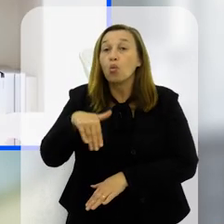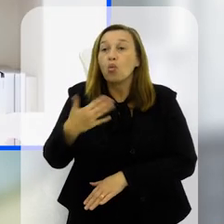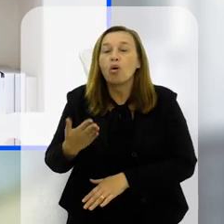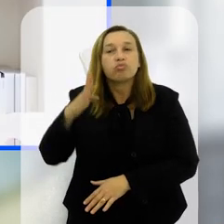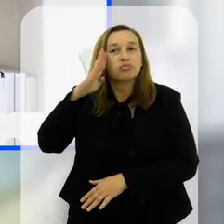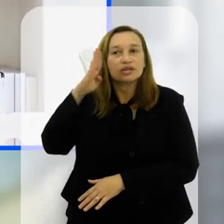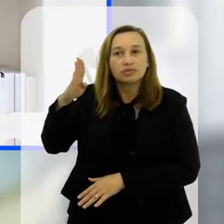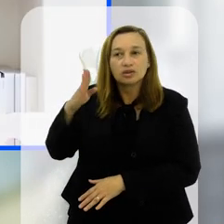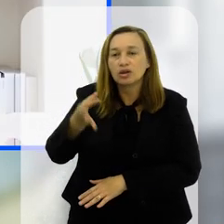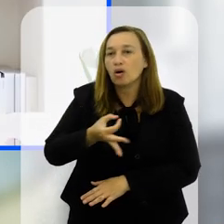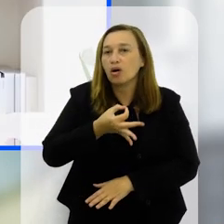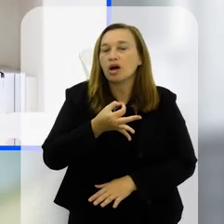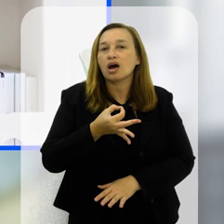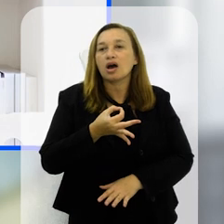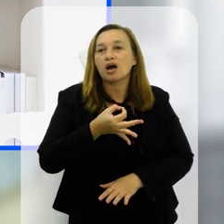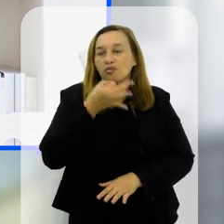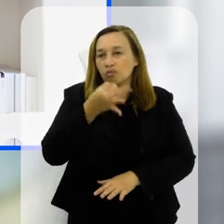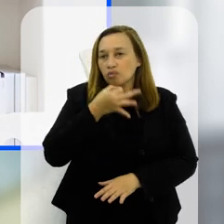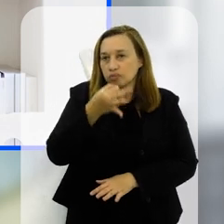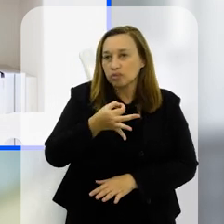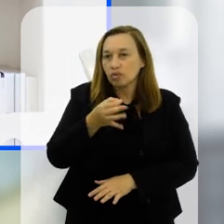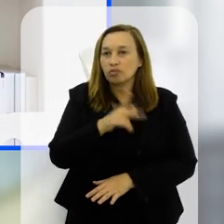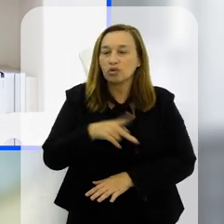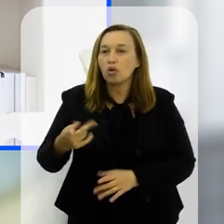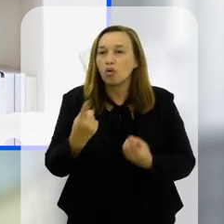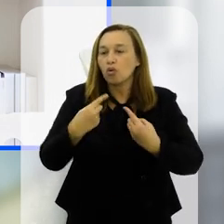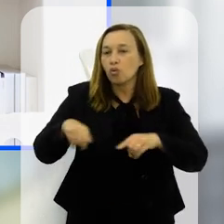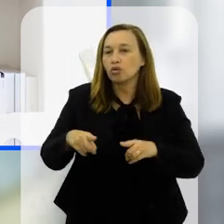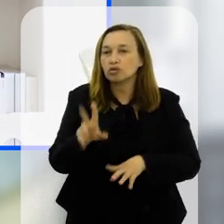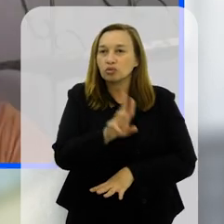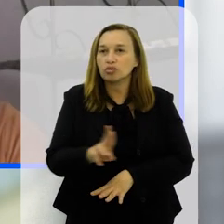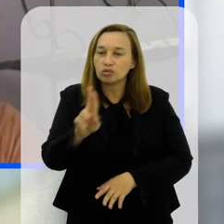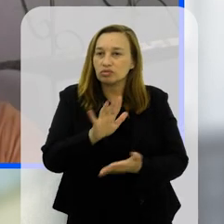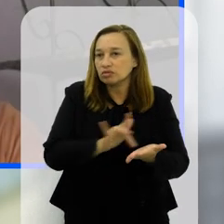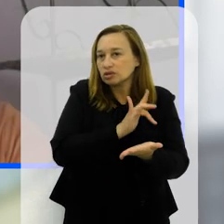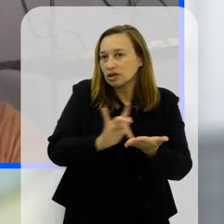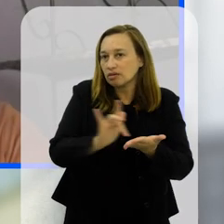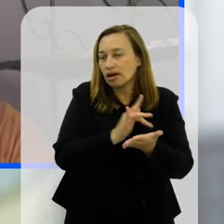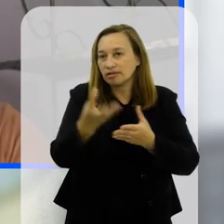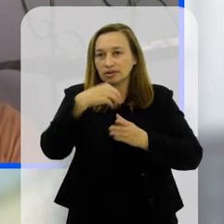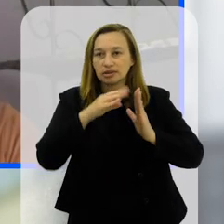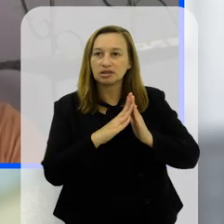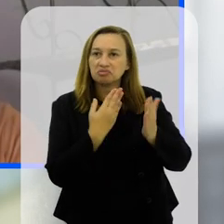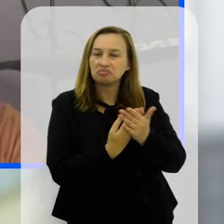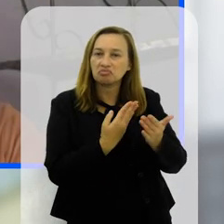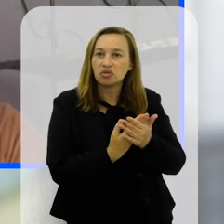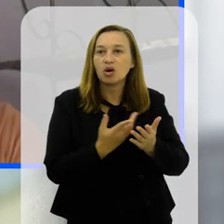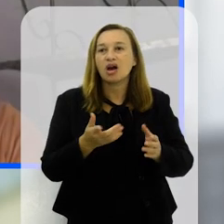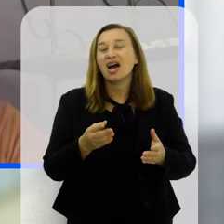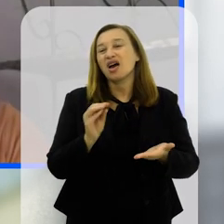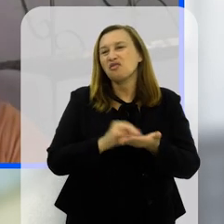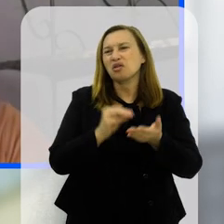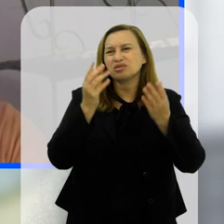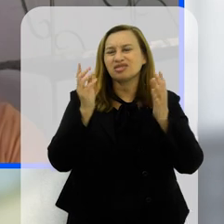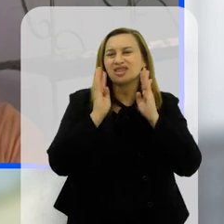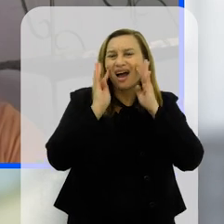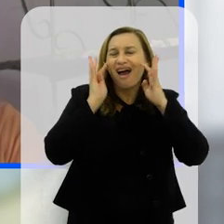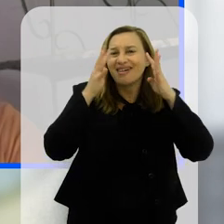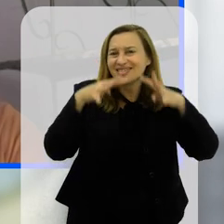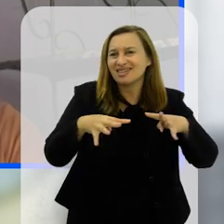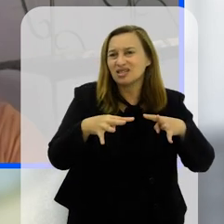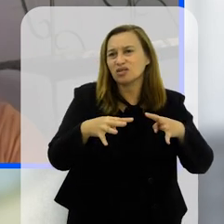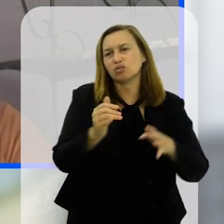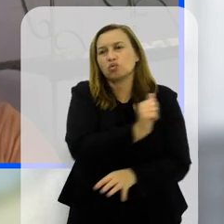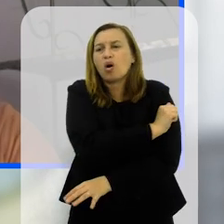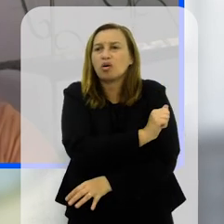professores né qual que é o principal argumento dos professores no geral contra o uso de celular nas salas de aula basicamente é a